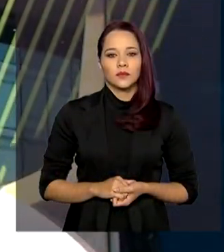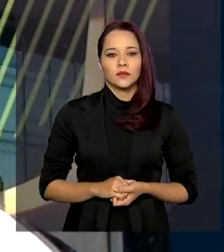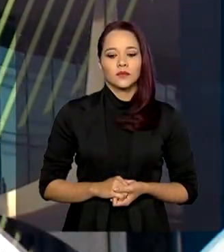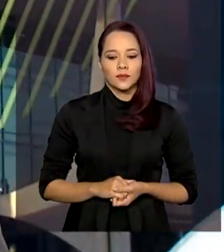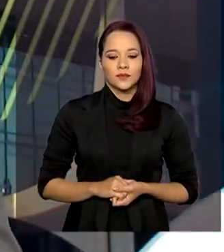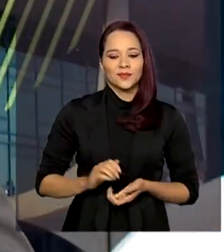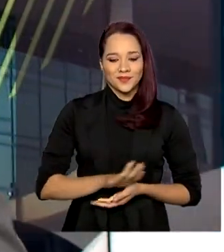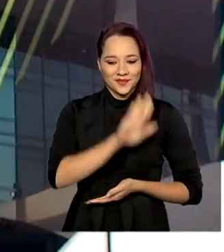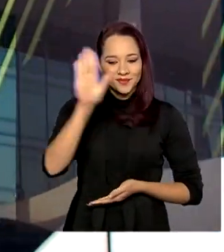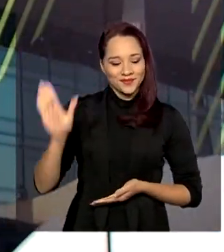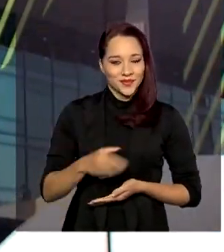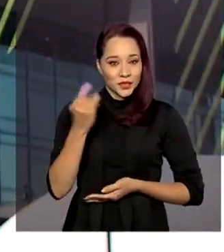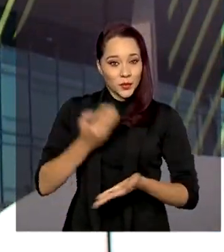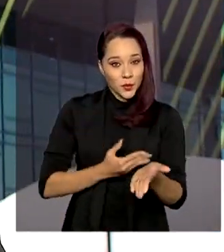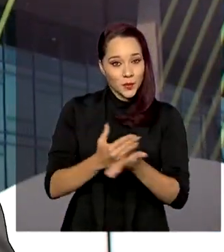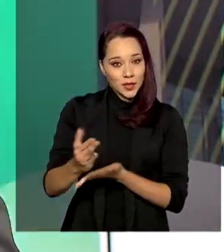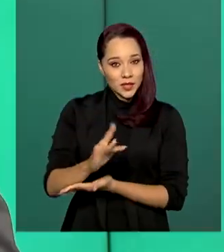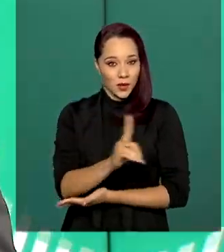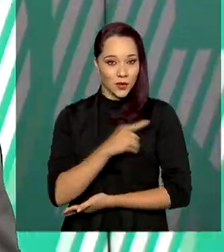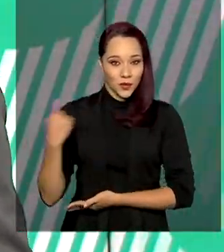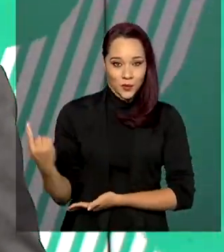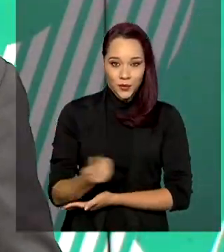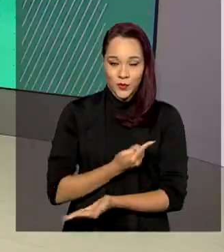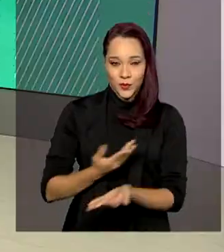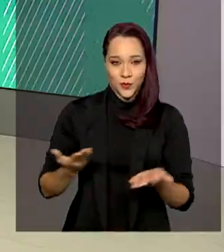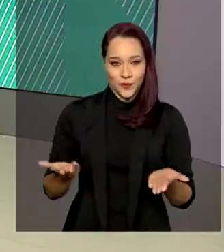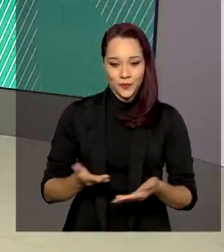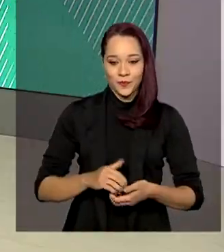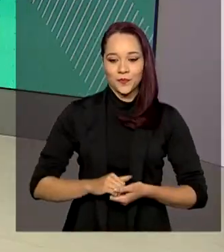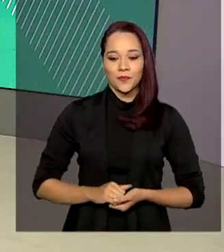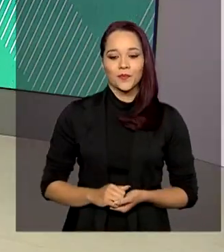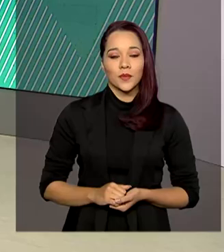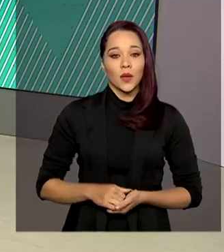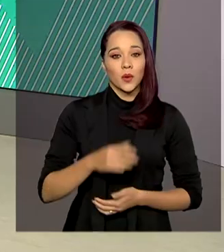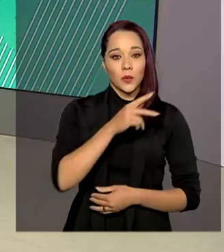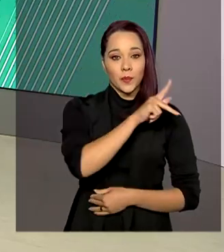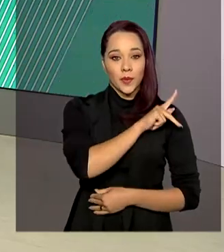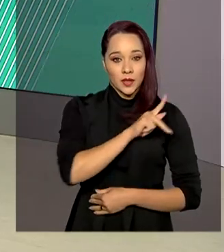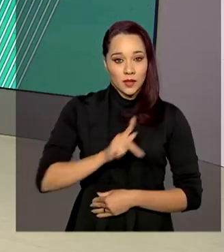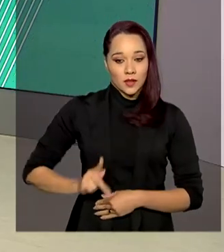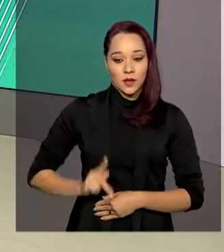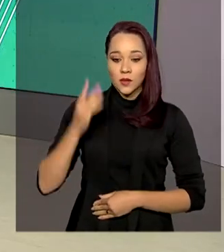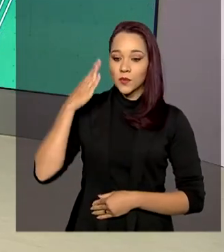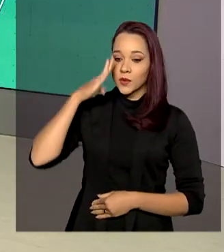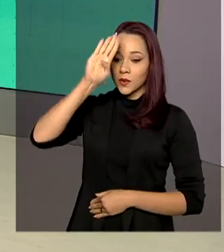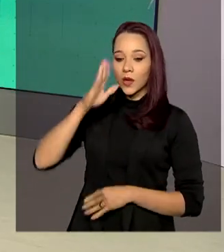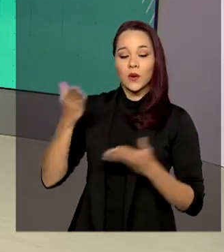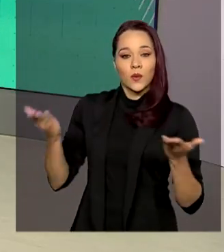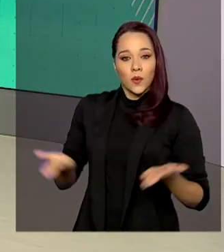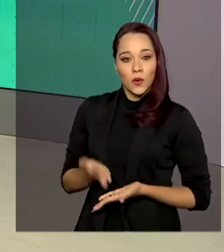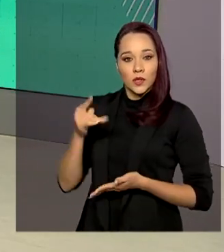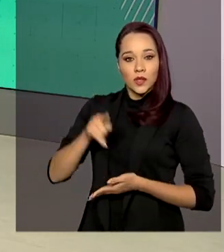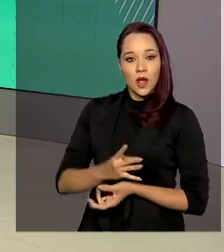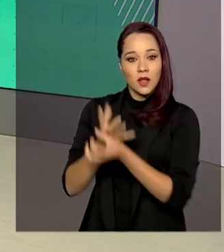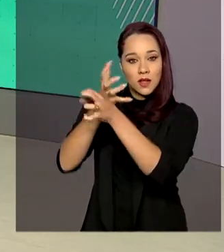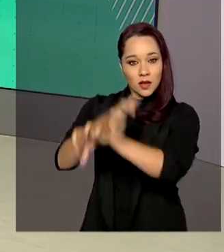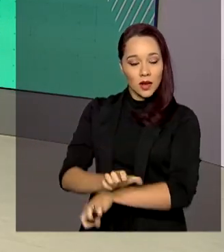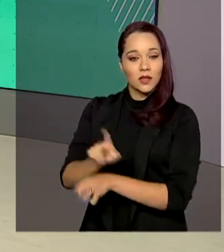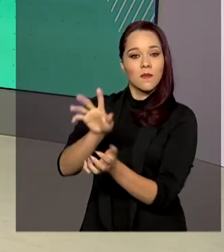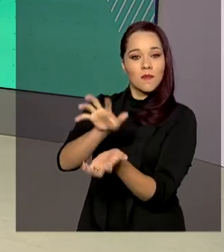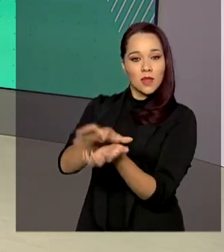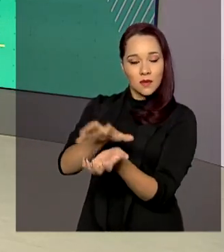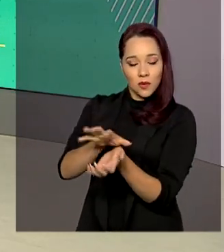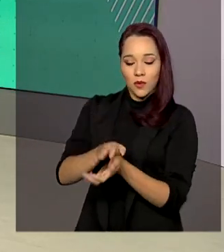Olá, estamos no ar com mais um Governo Agora. O presidente Jair Bolsonaro esteve hoje no agreste pernambucano.